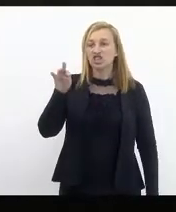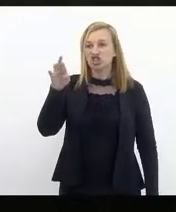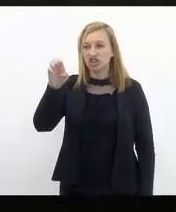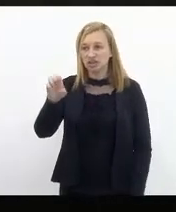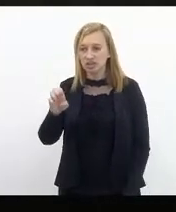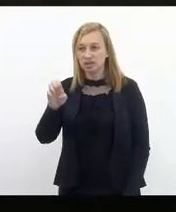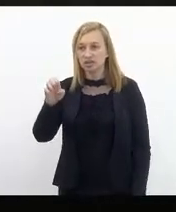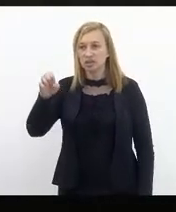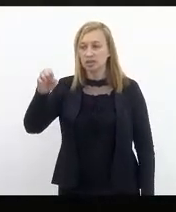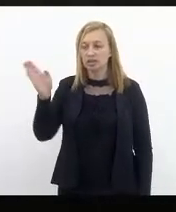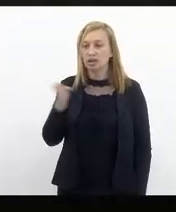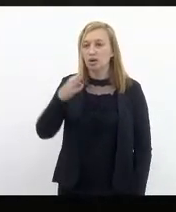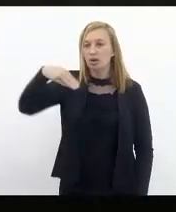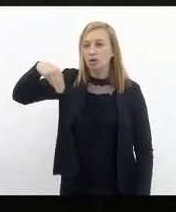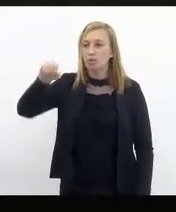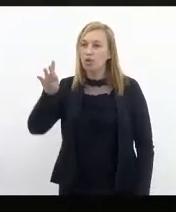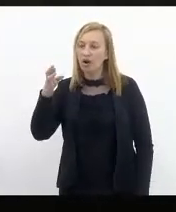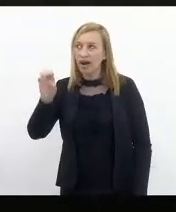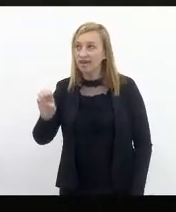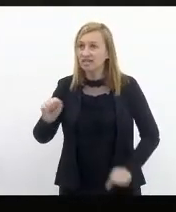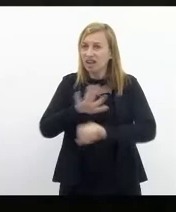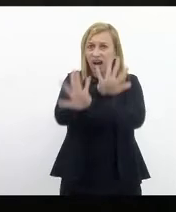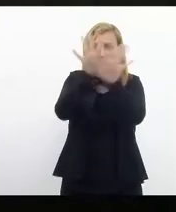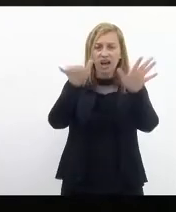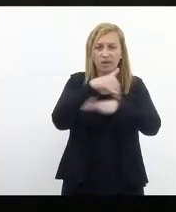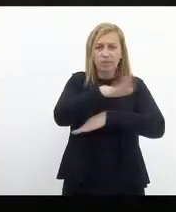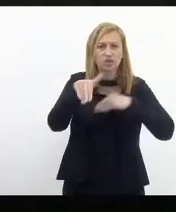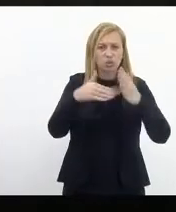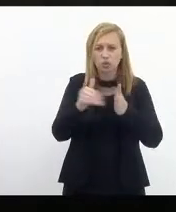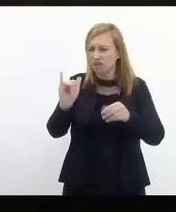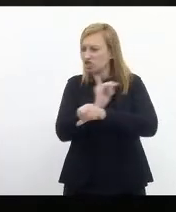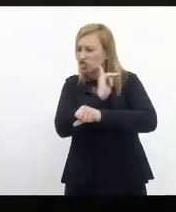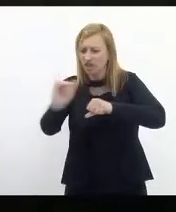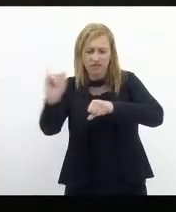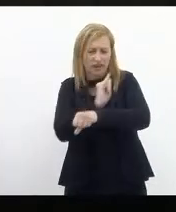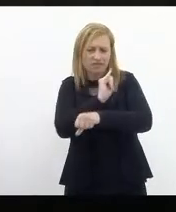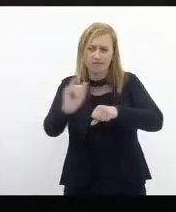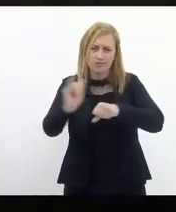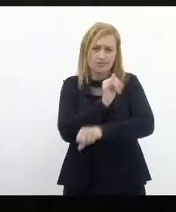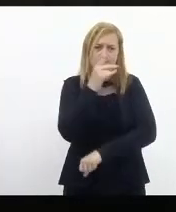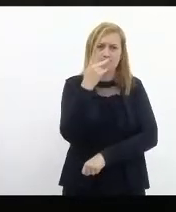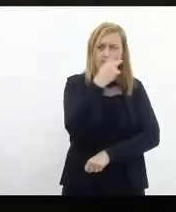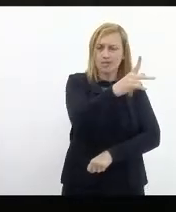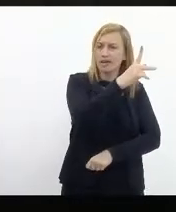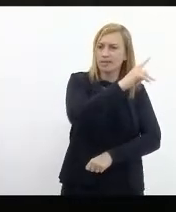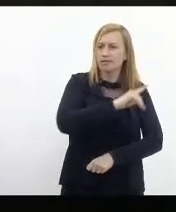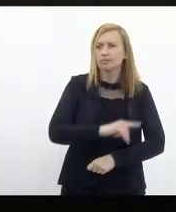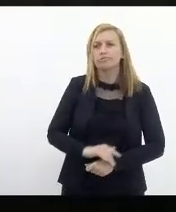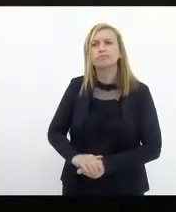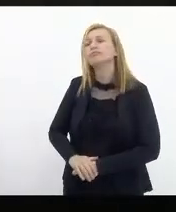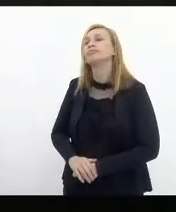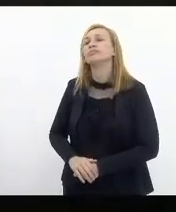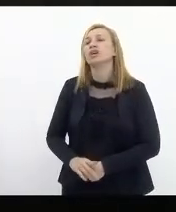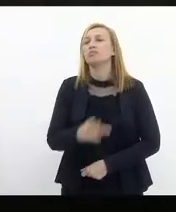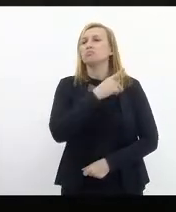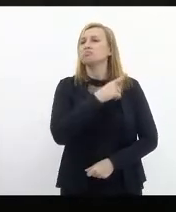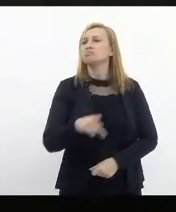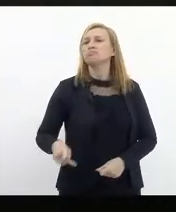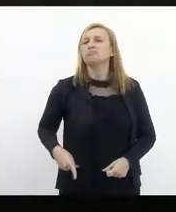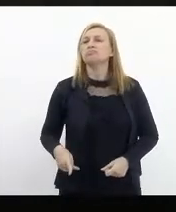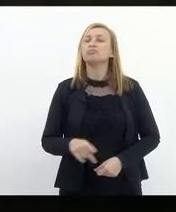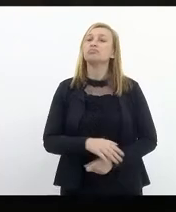Está claro para todo mundo a estratégia desse presidente